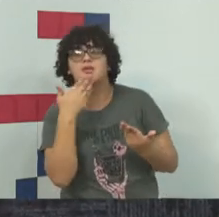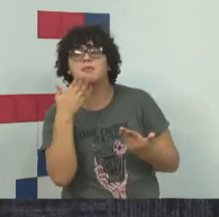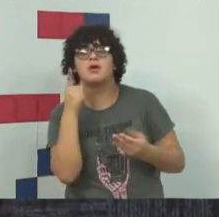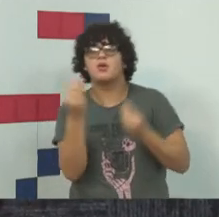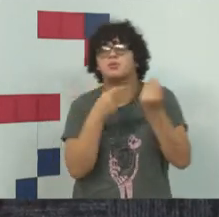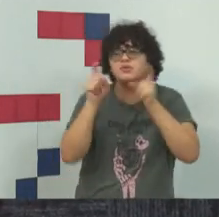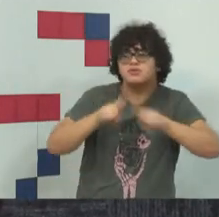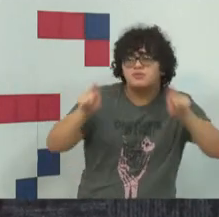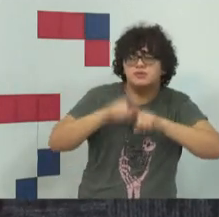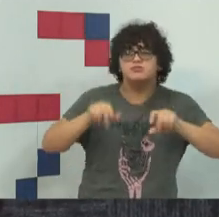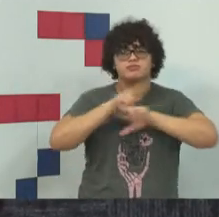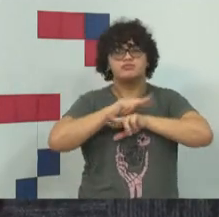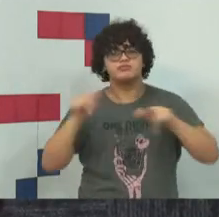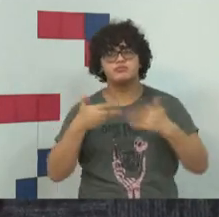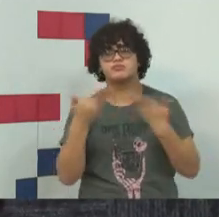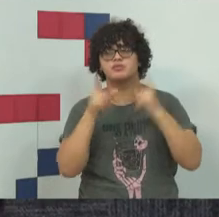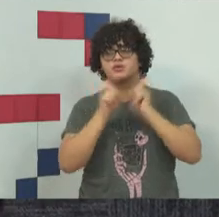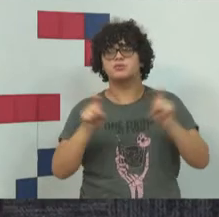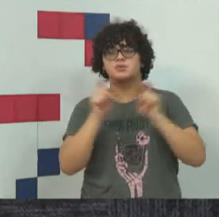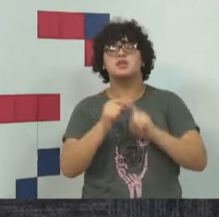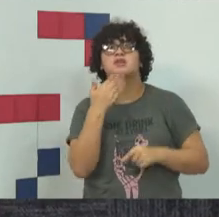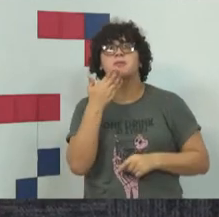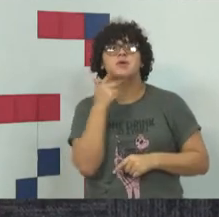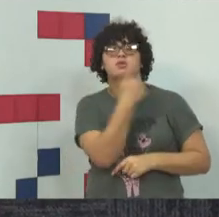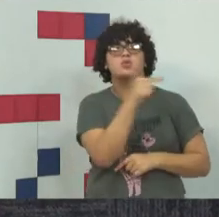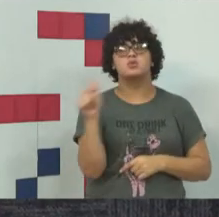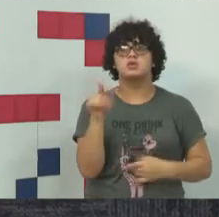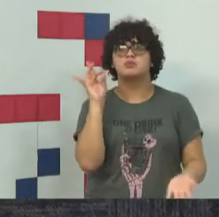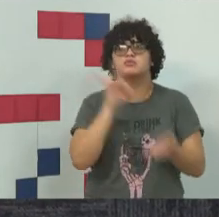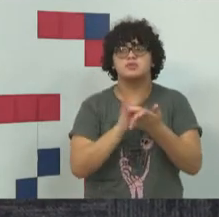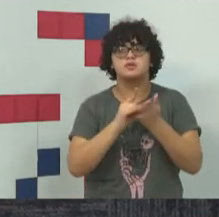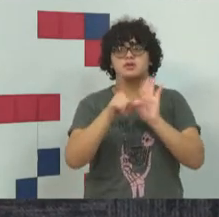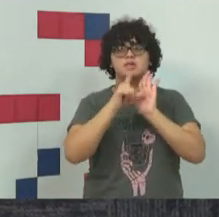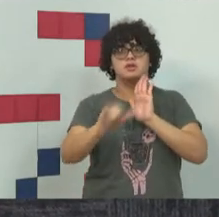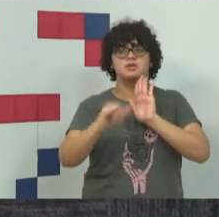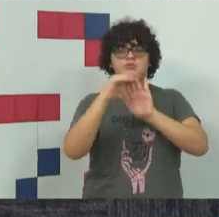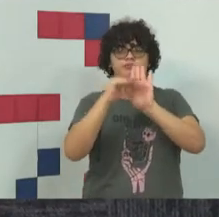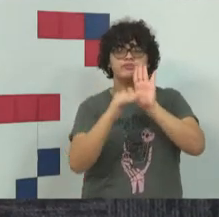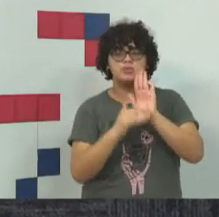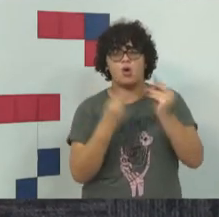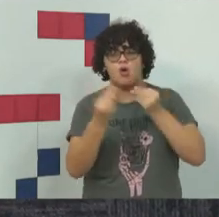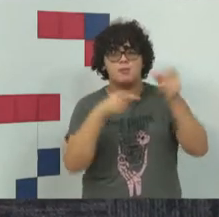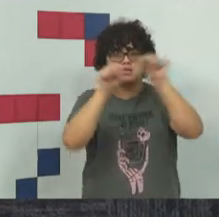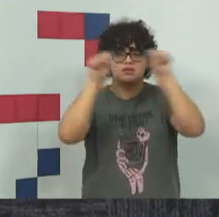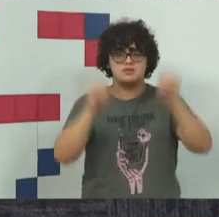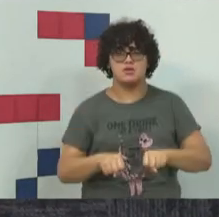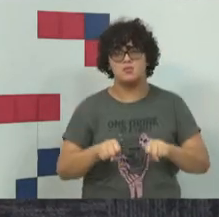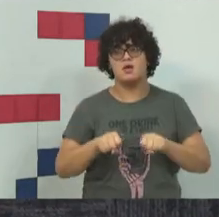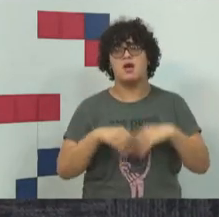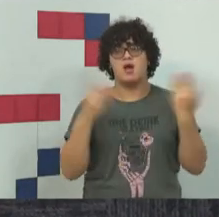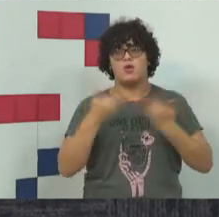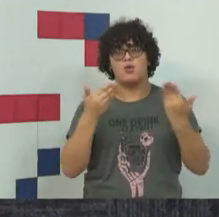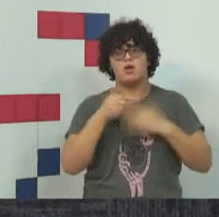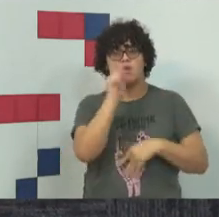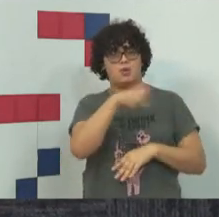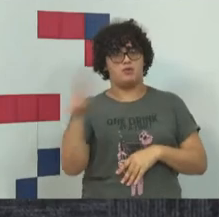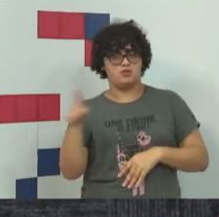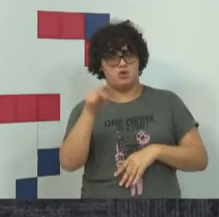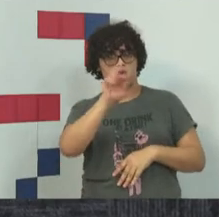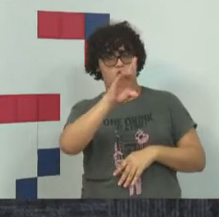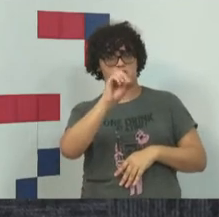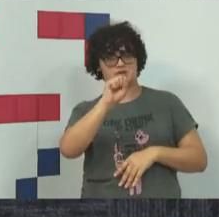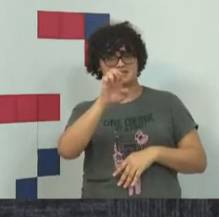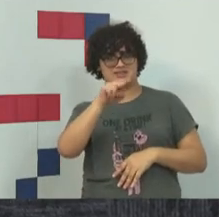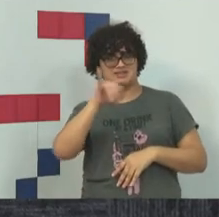existe um rol de crimes informáticos, porque não existe uma legislação dedicada a sistematizar isso ainda. O professor Rossini é favorável a uma